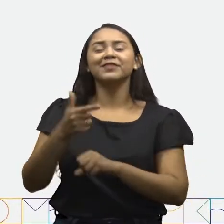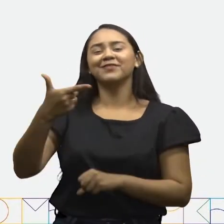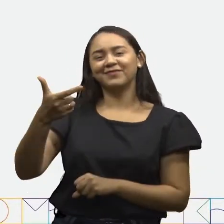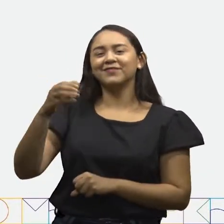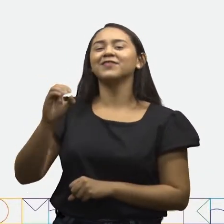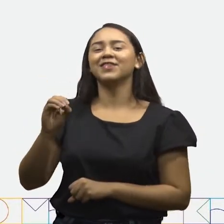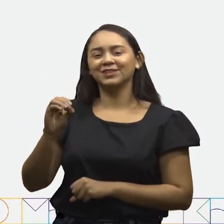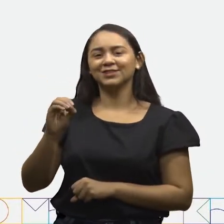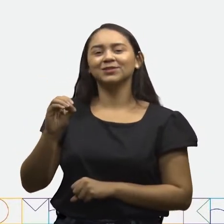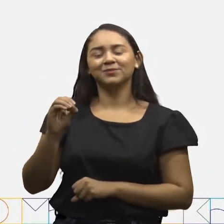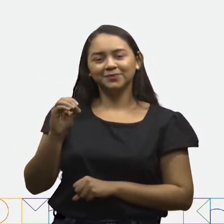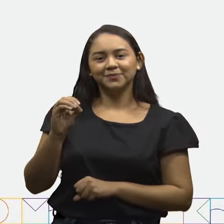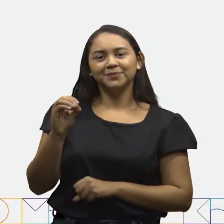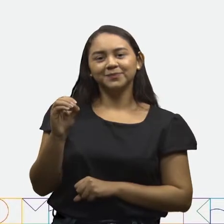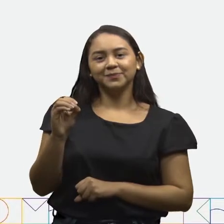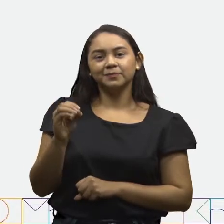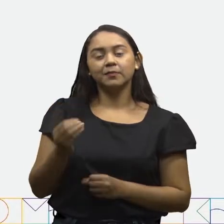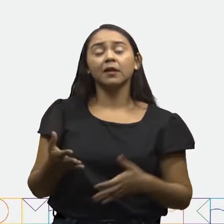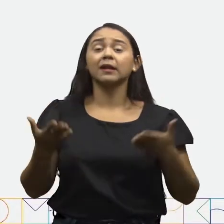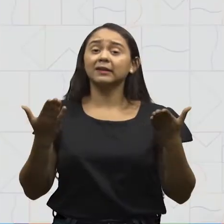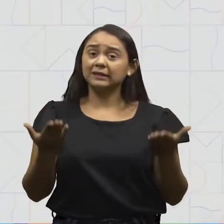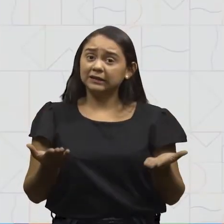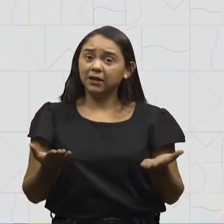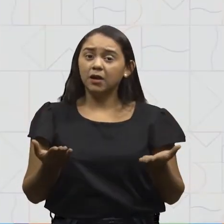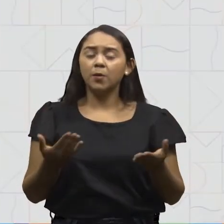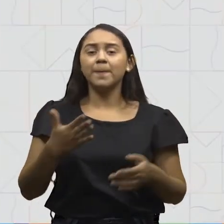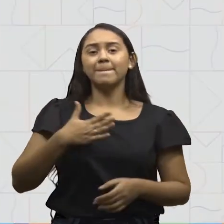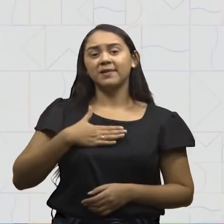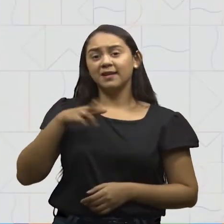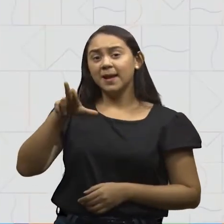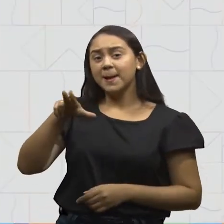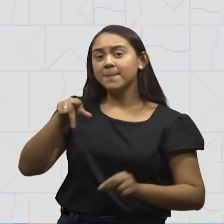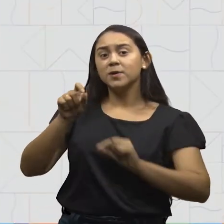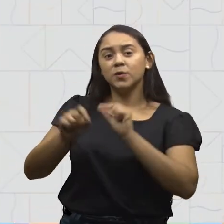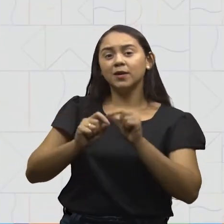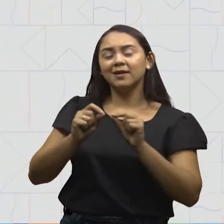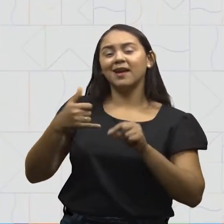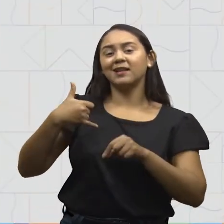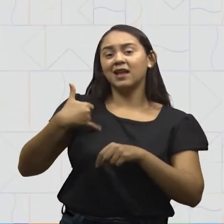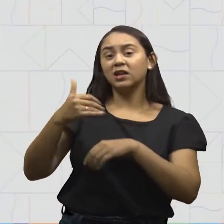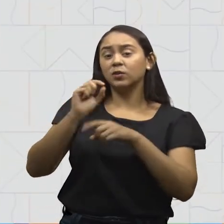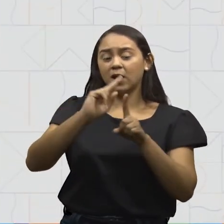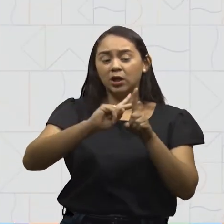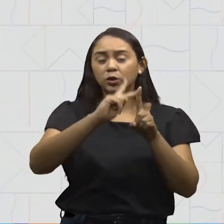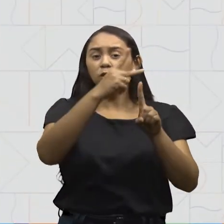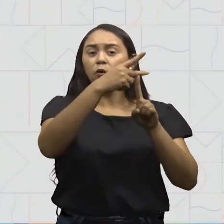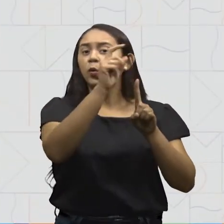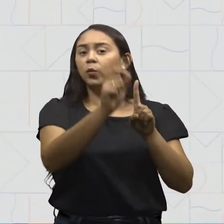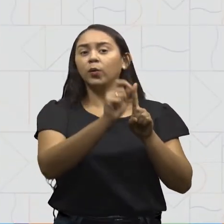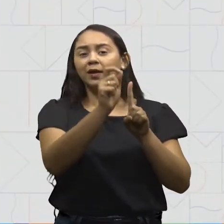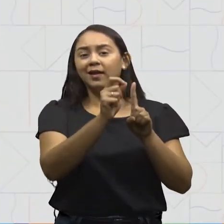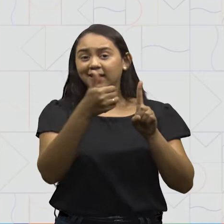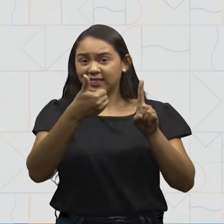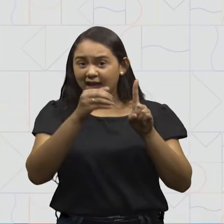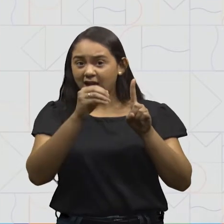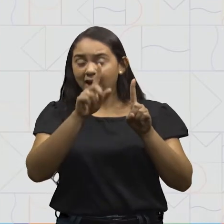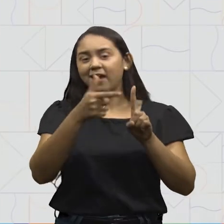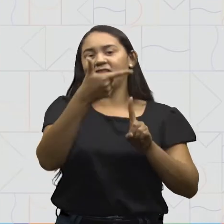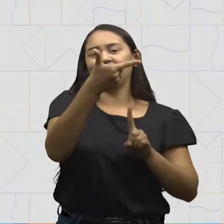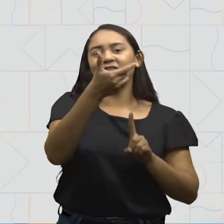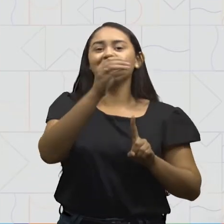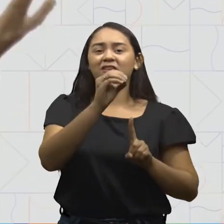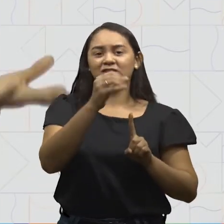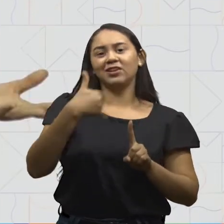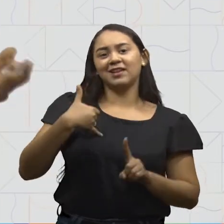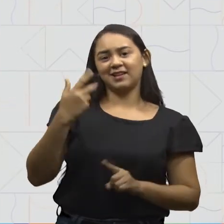2 também é igual a 20. Portanto, minha irmã tem 20 anos, que é o dobro de